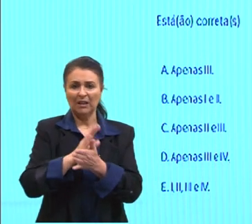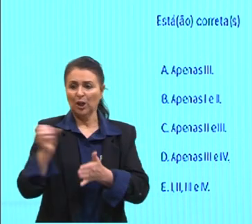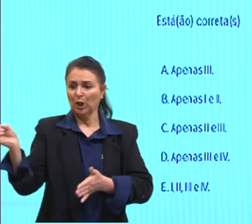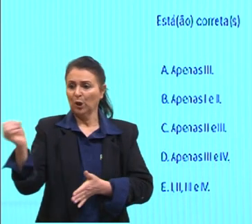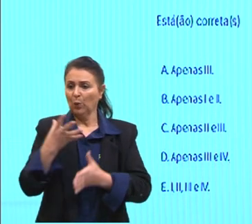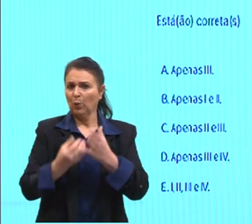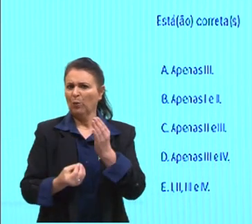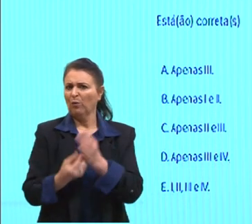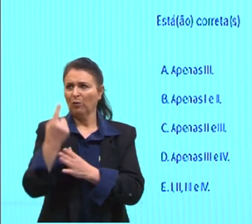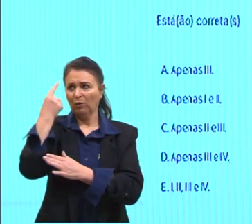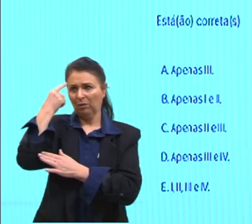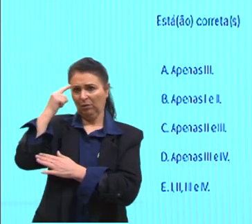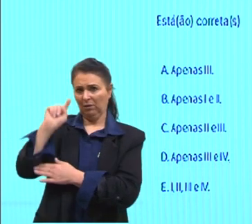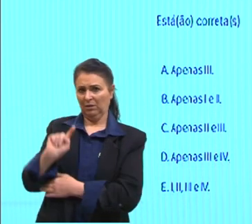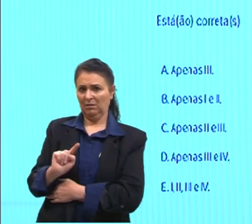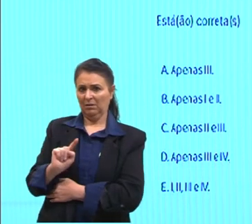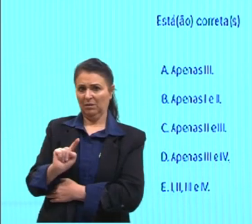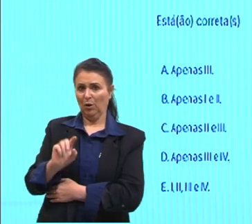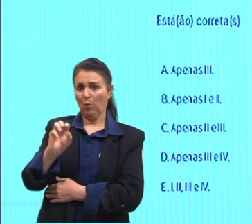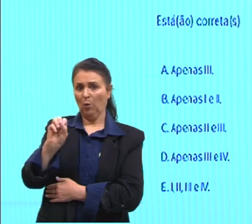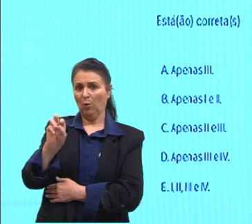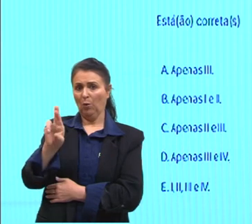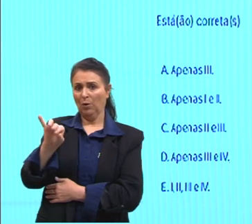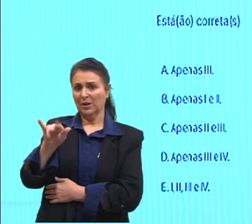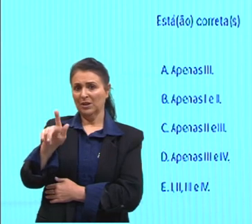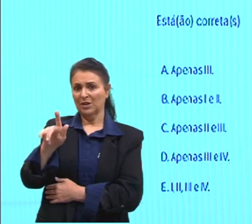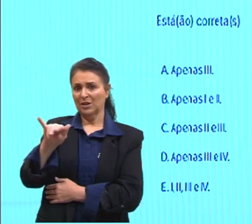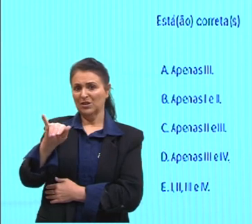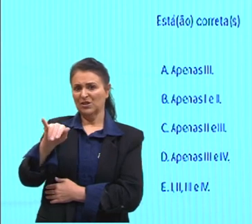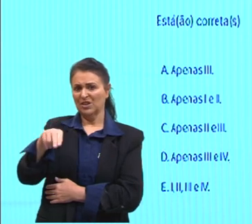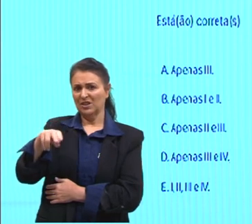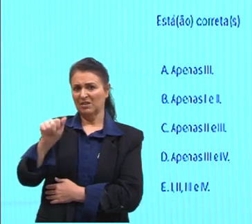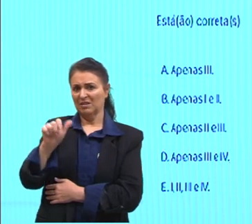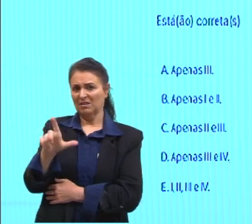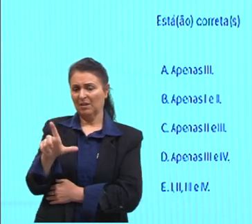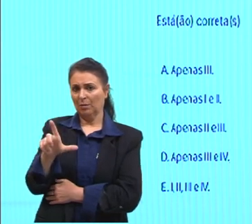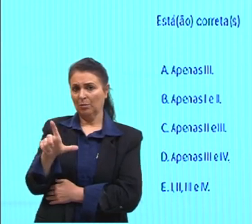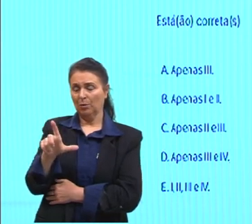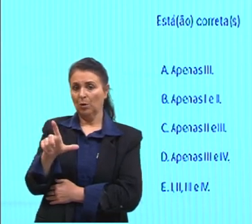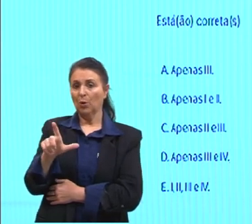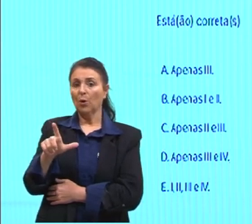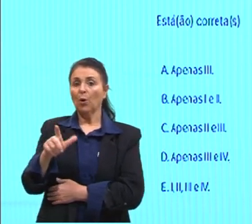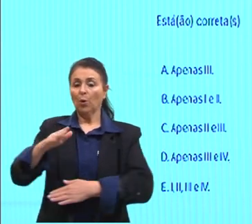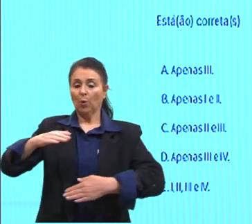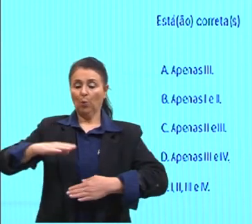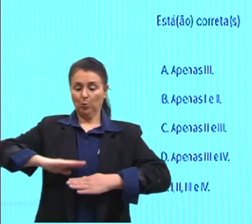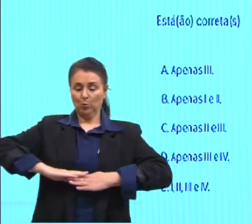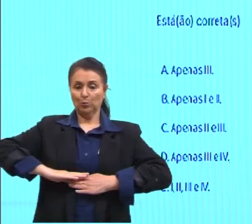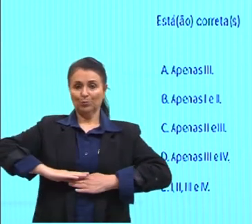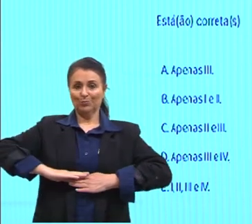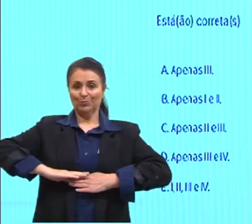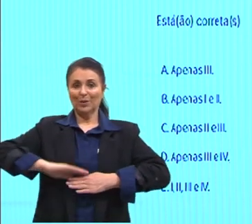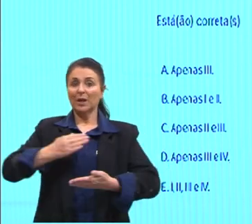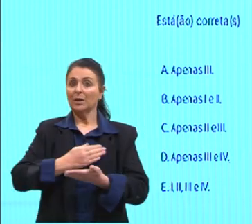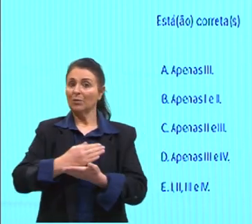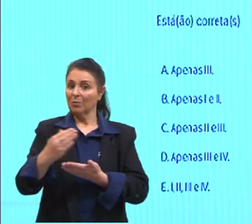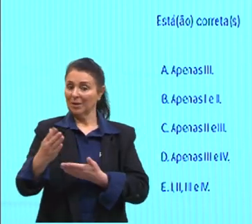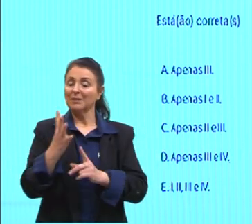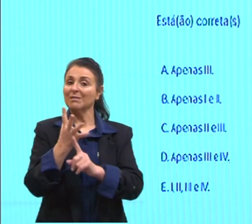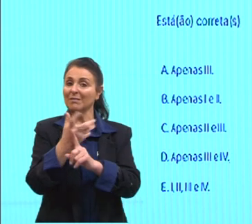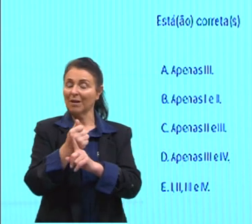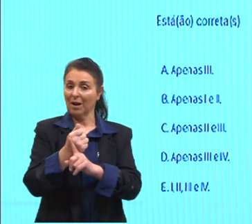Não, nós vimos também, por exemplo, os bustos, eles surgem neste período na arte romana.